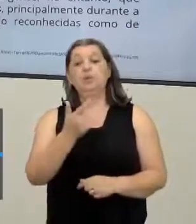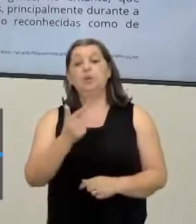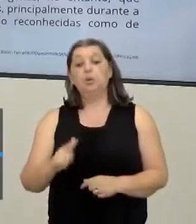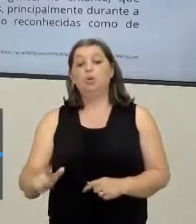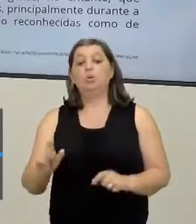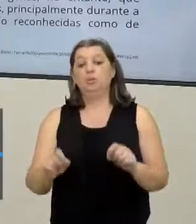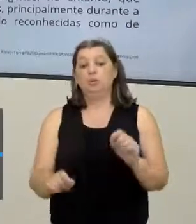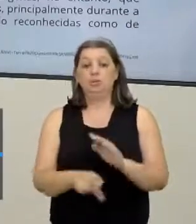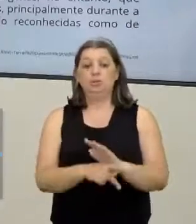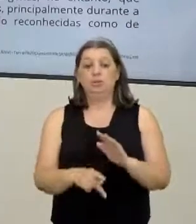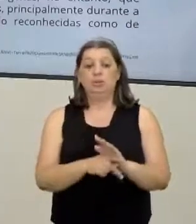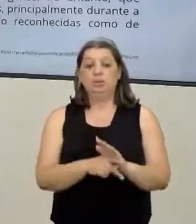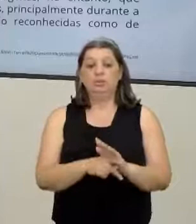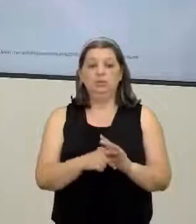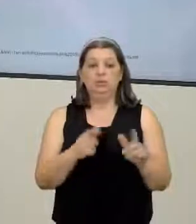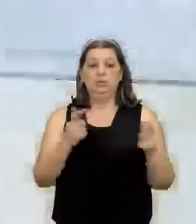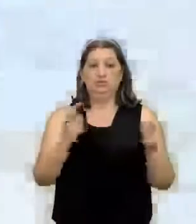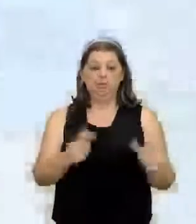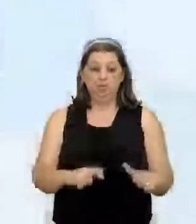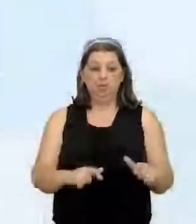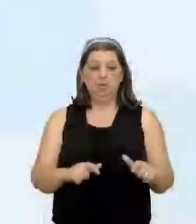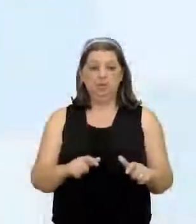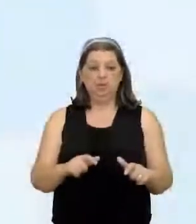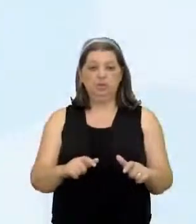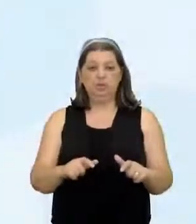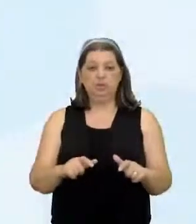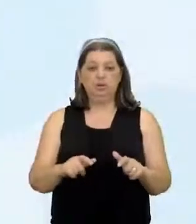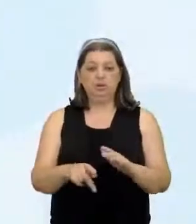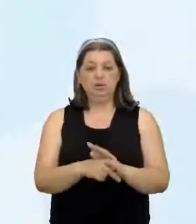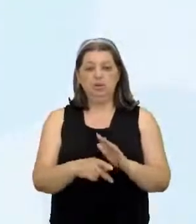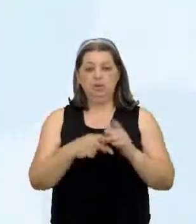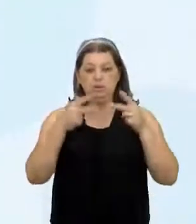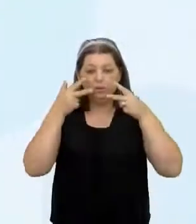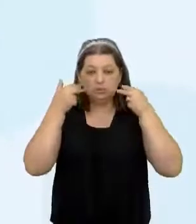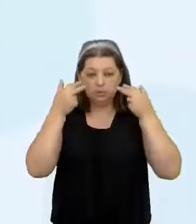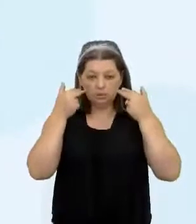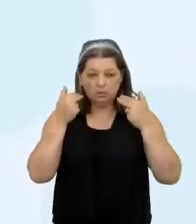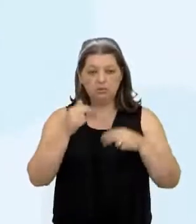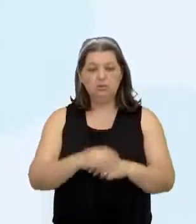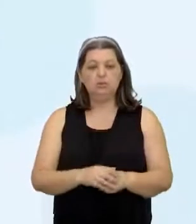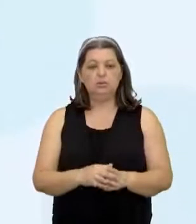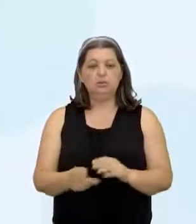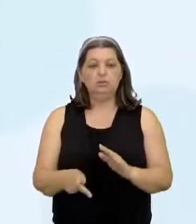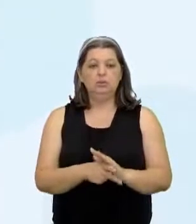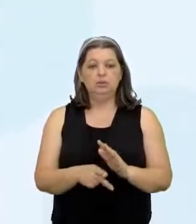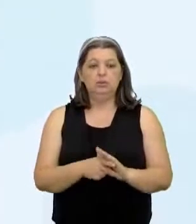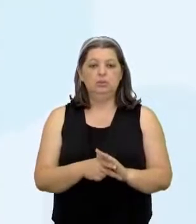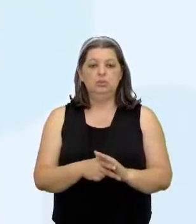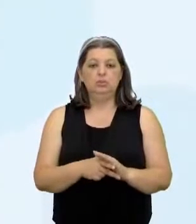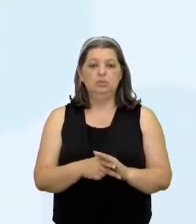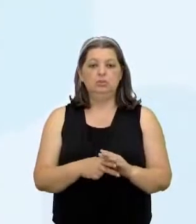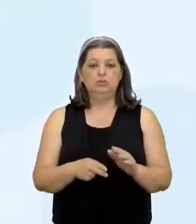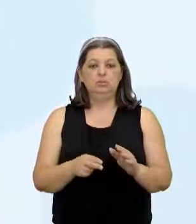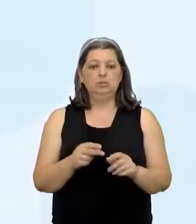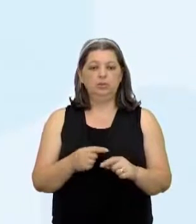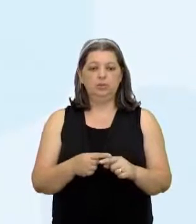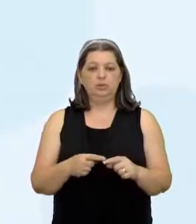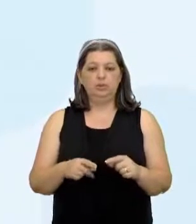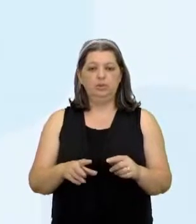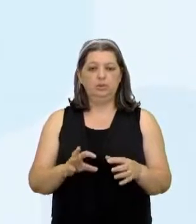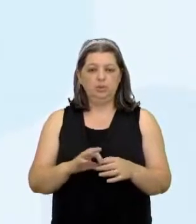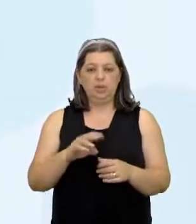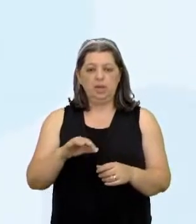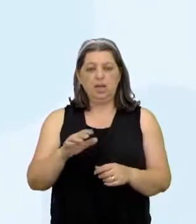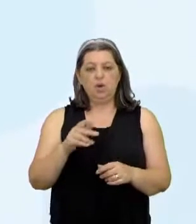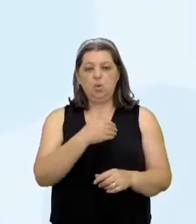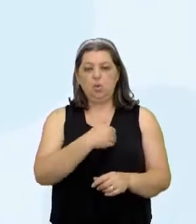as reservas indígenas Vamos lá Terras doadas por terceiros Adquiridas ou desapropriadas Pela União Quando falo União É o governo